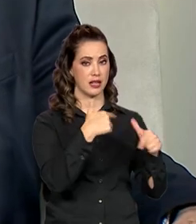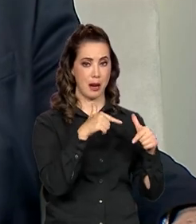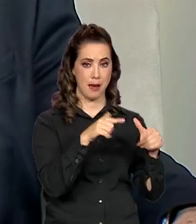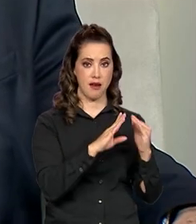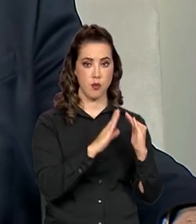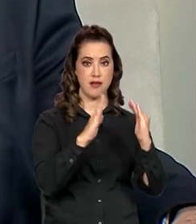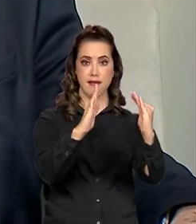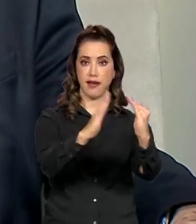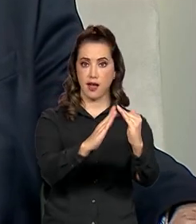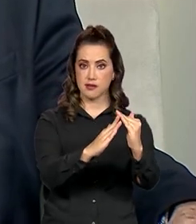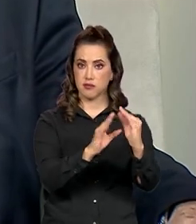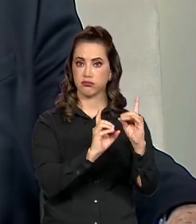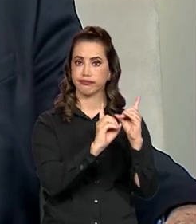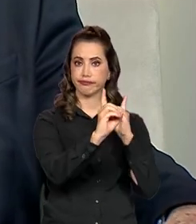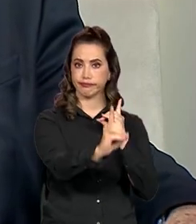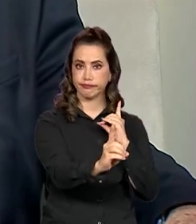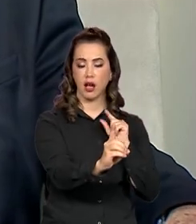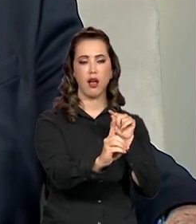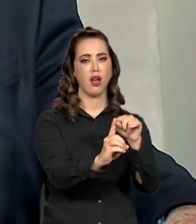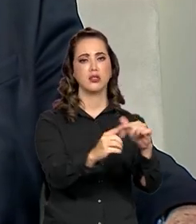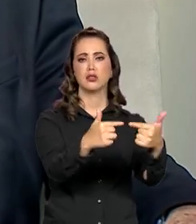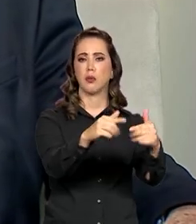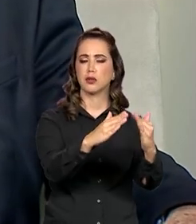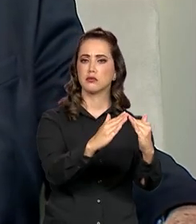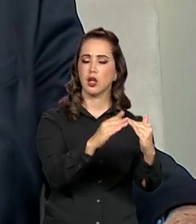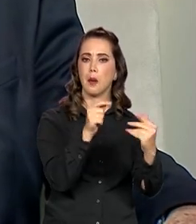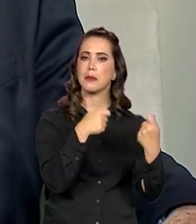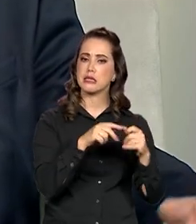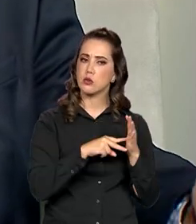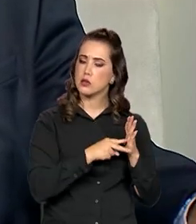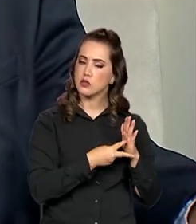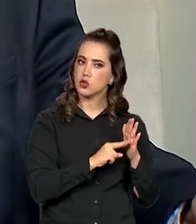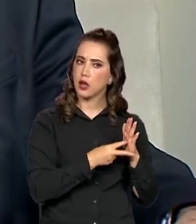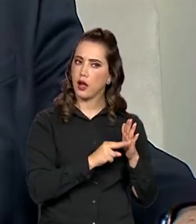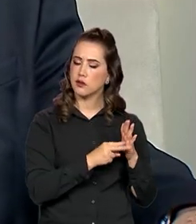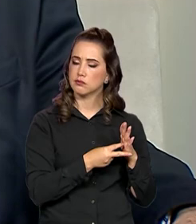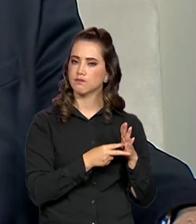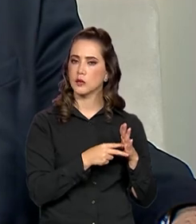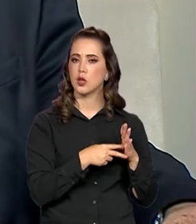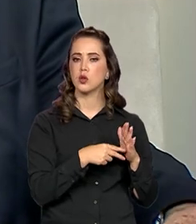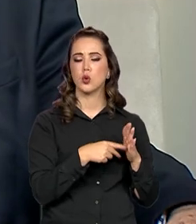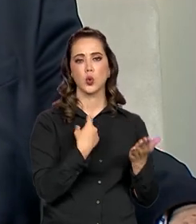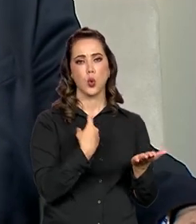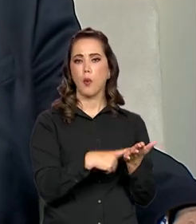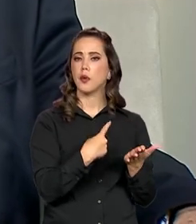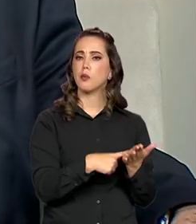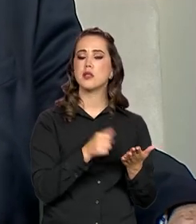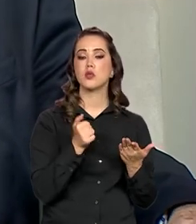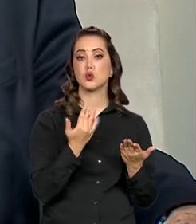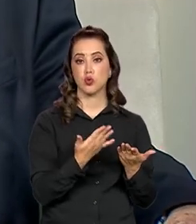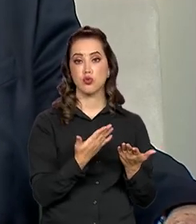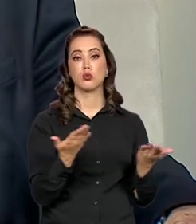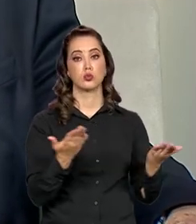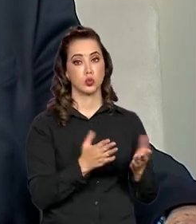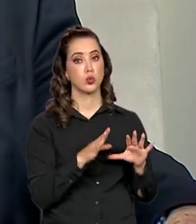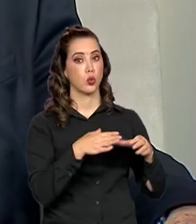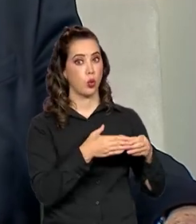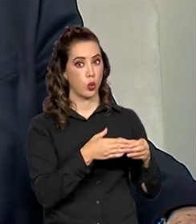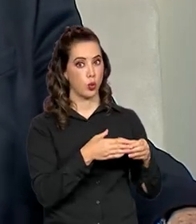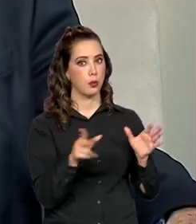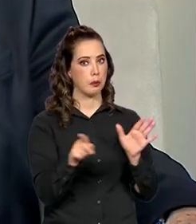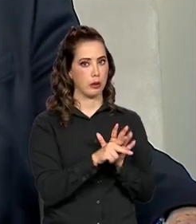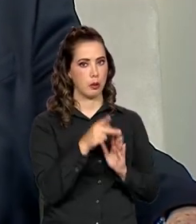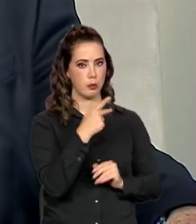office, enfim. Isso coloca a necessidade dos sindicatos pautarem nas suas negociações coletivas